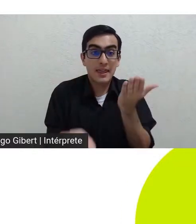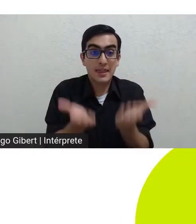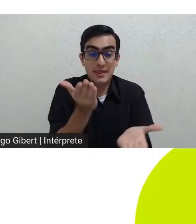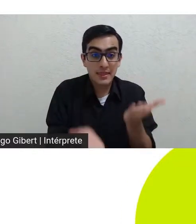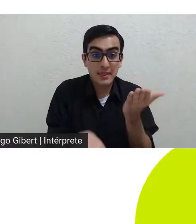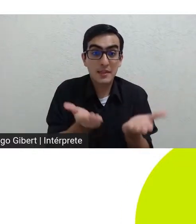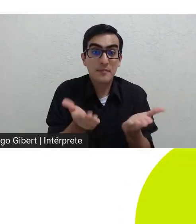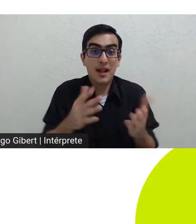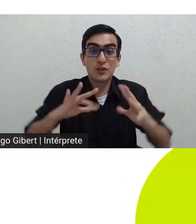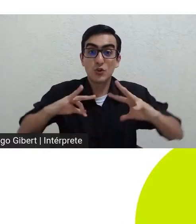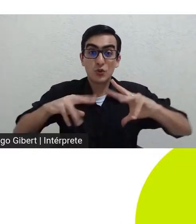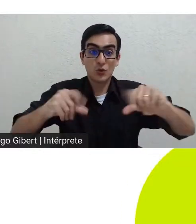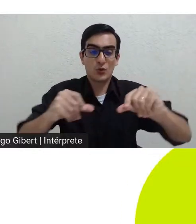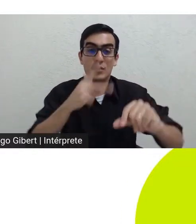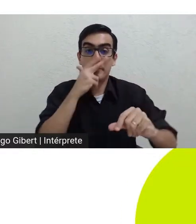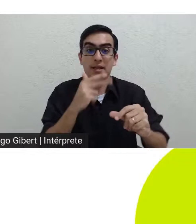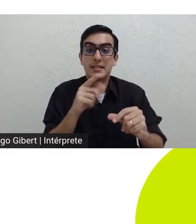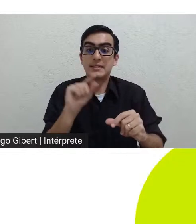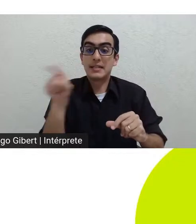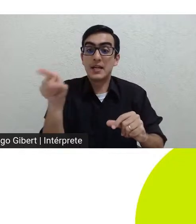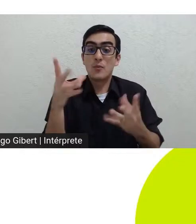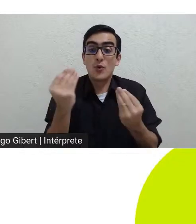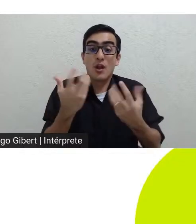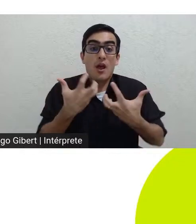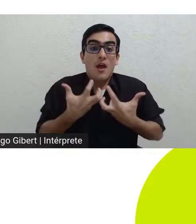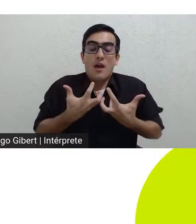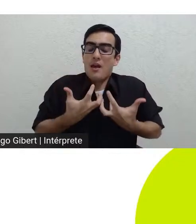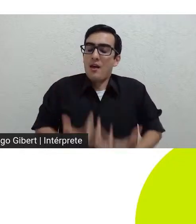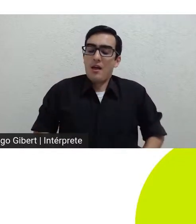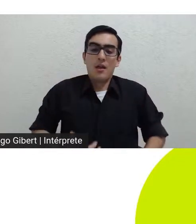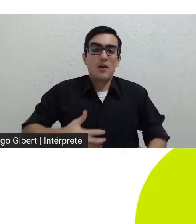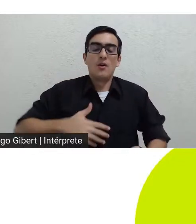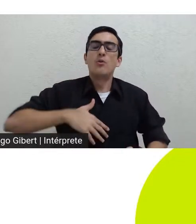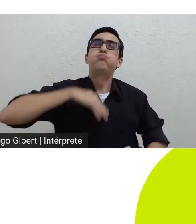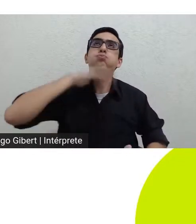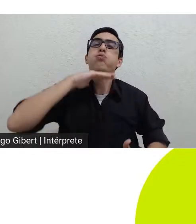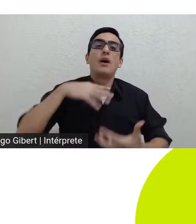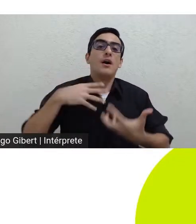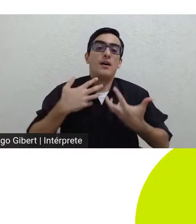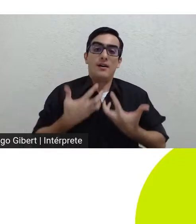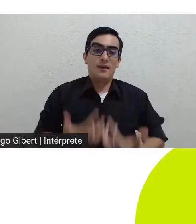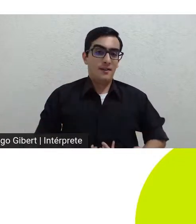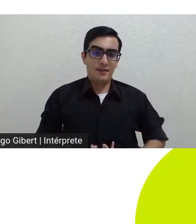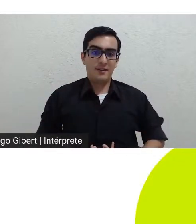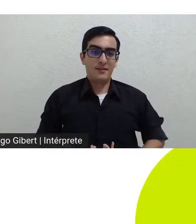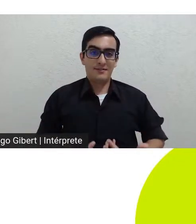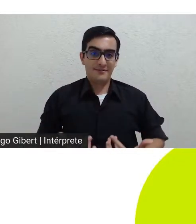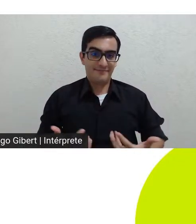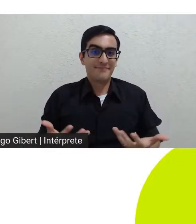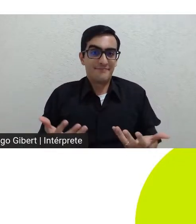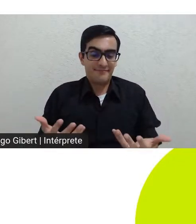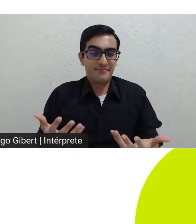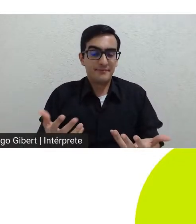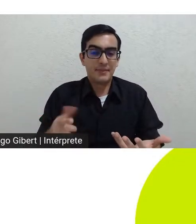é o estado em que se encontra aquele Howard e portanto é preciso um talento enorme para através do